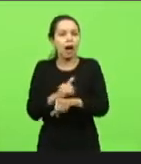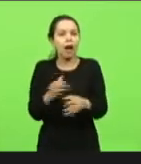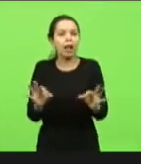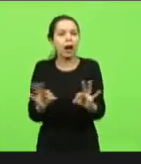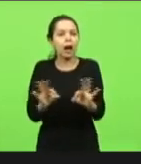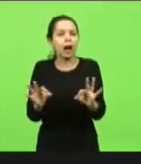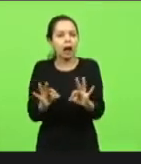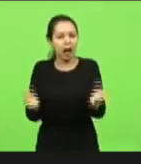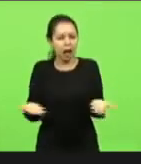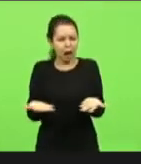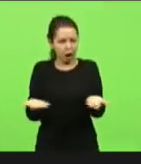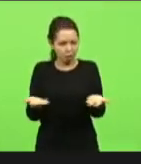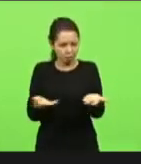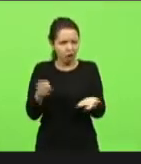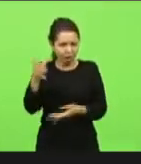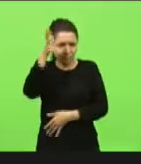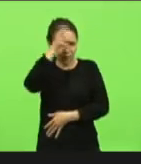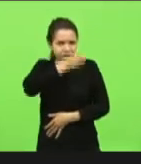ficando machinhos só agora